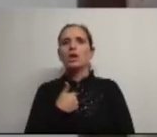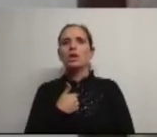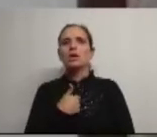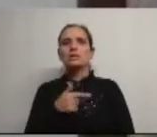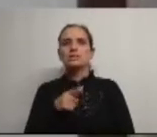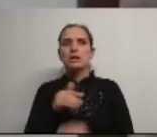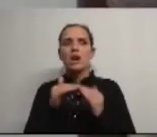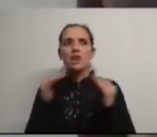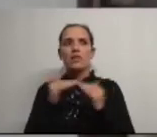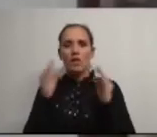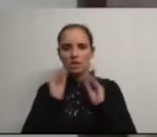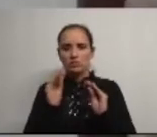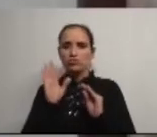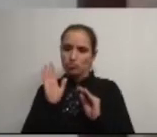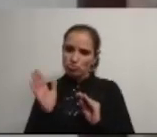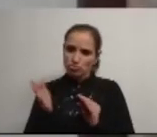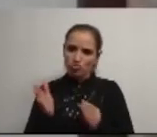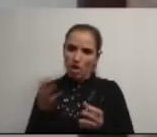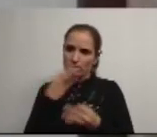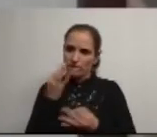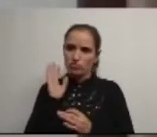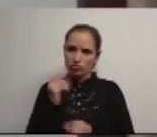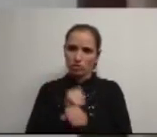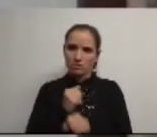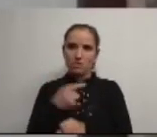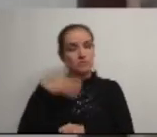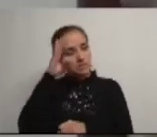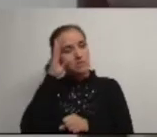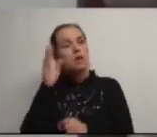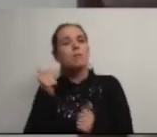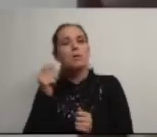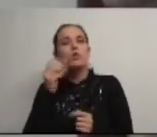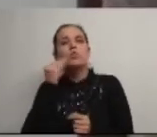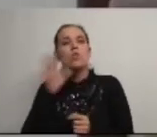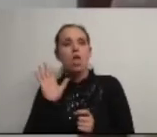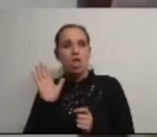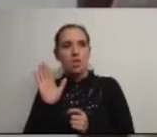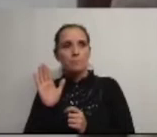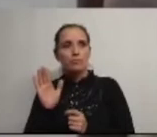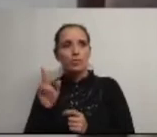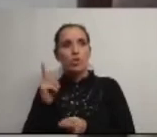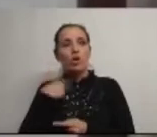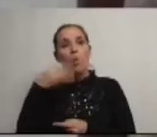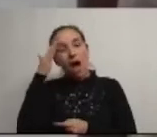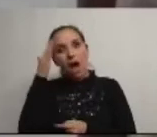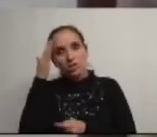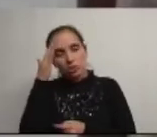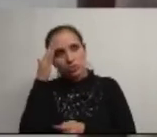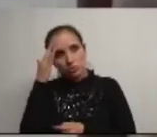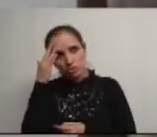nesse nível de ensino mas também já por lá andei e sei o que a casa gasta o que eu acho é que